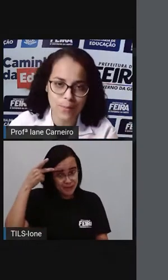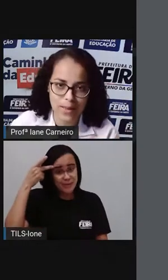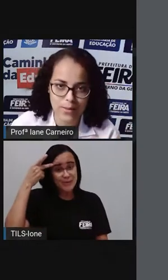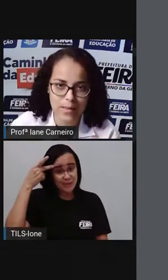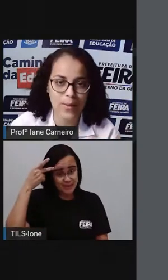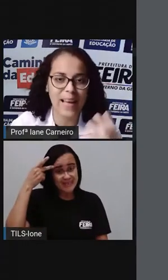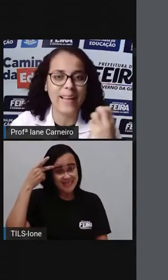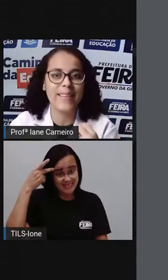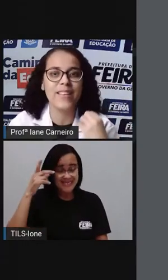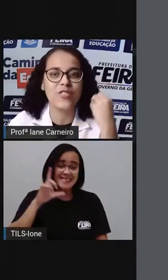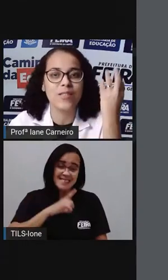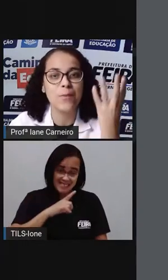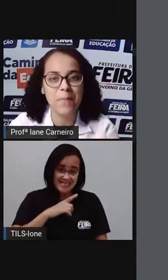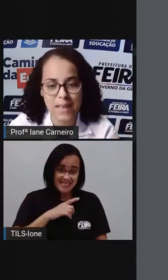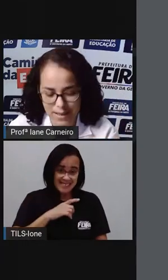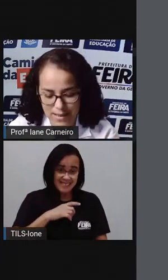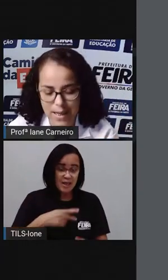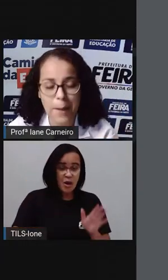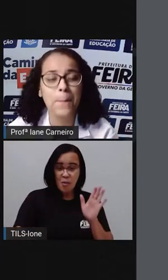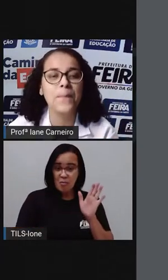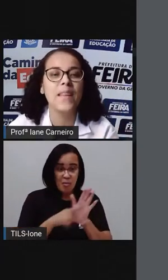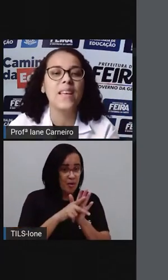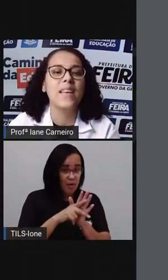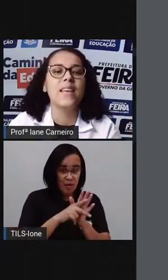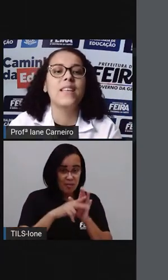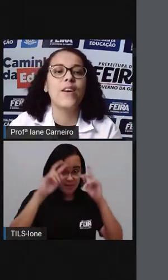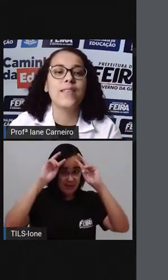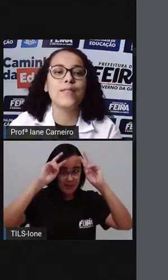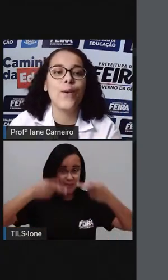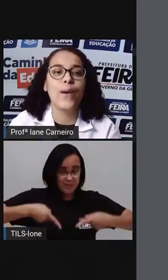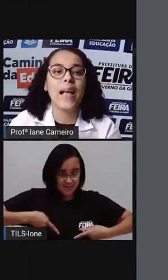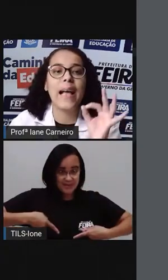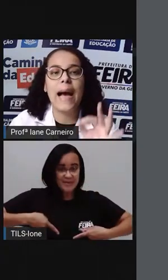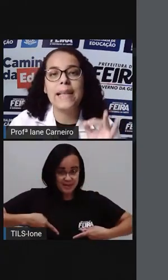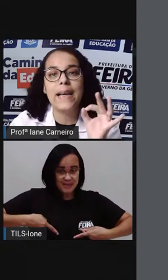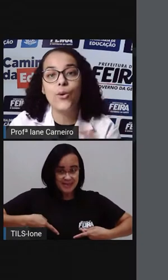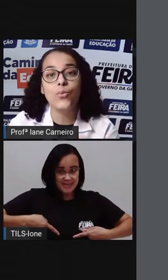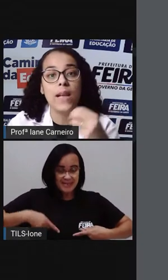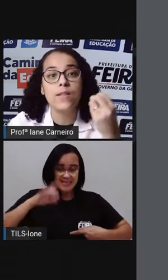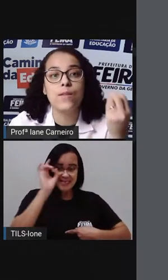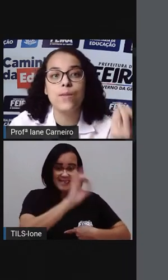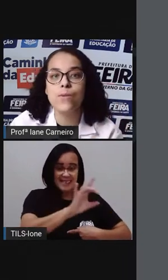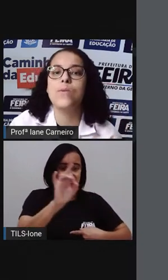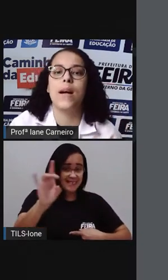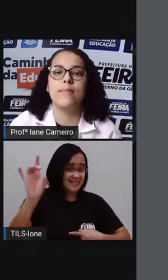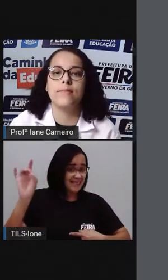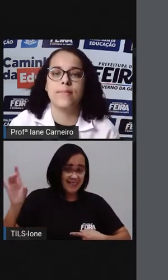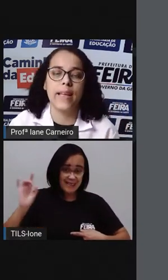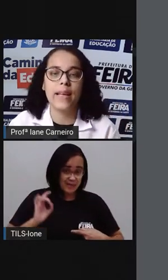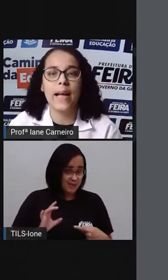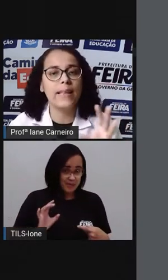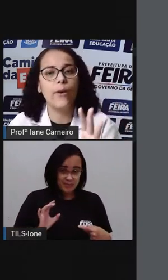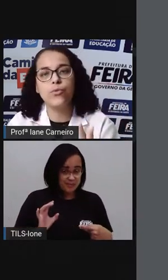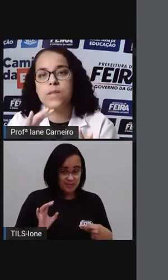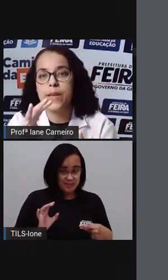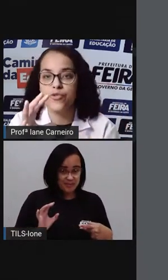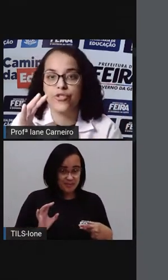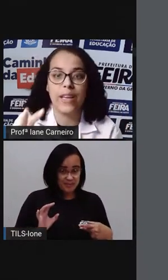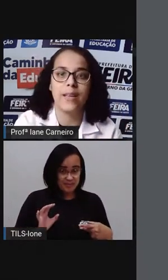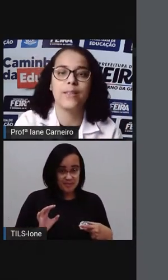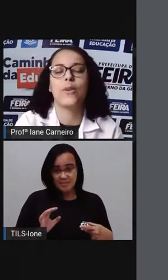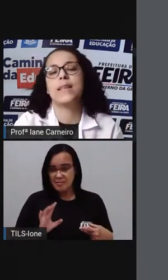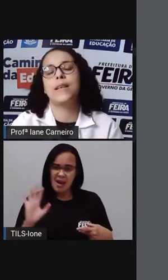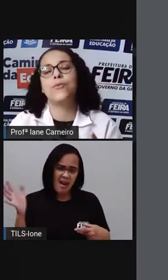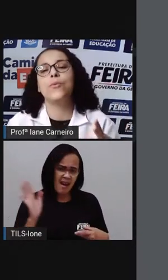seres humanos. São características humanas. E olha só, cada um na sua. Cada um do seu